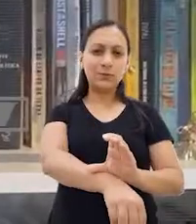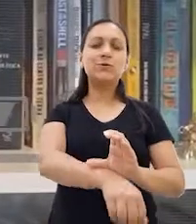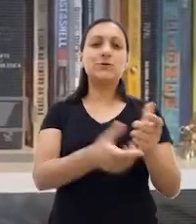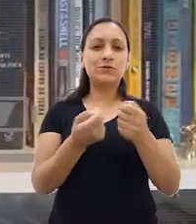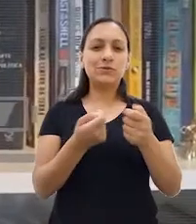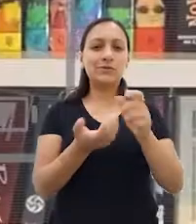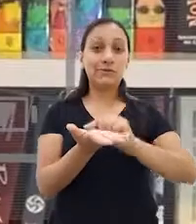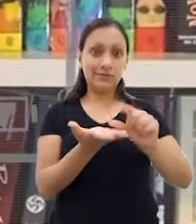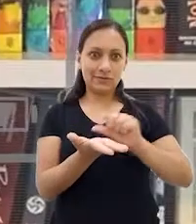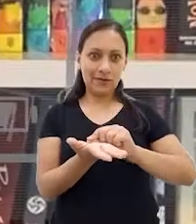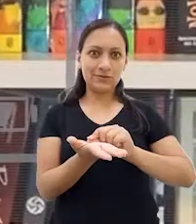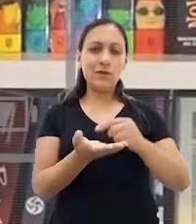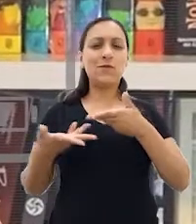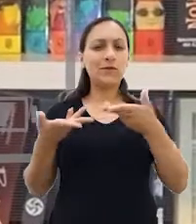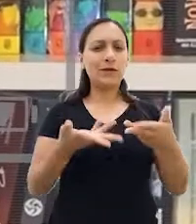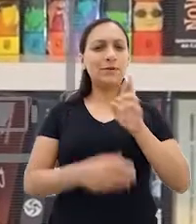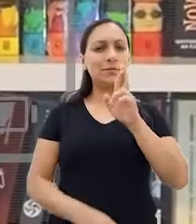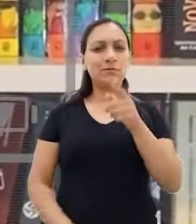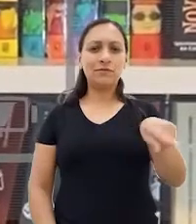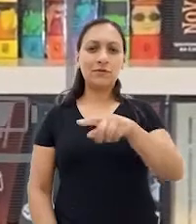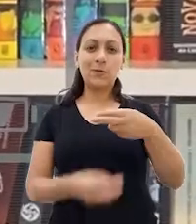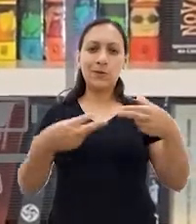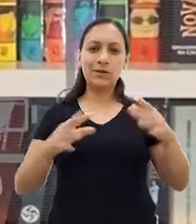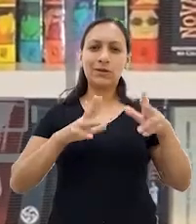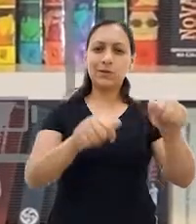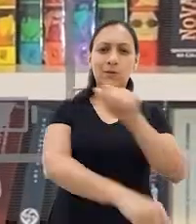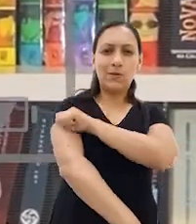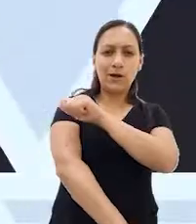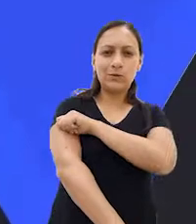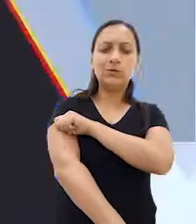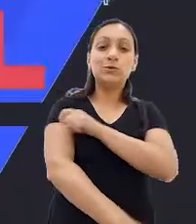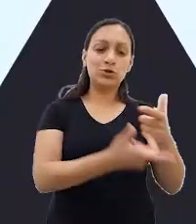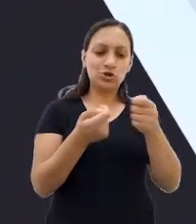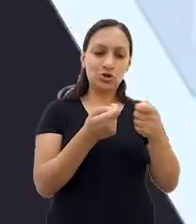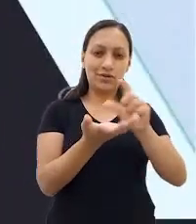para responder para você coisas que todo estudante de Jogos Digitais já ouviu.